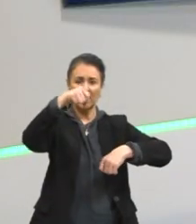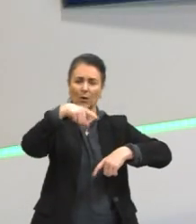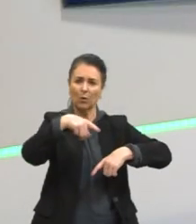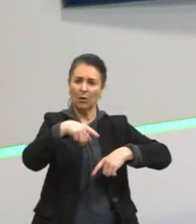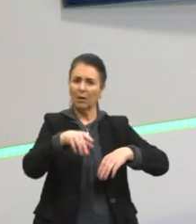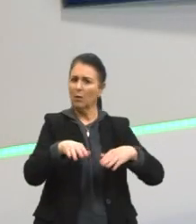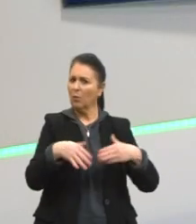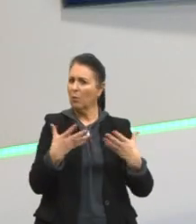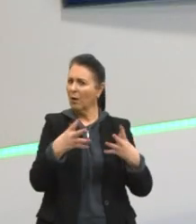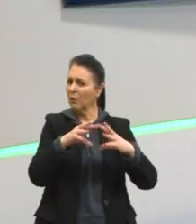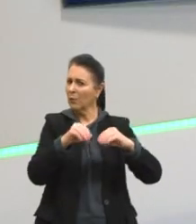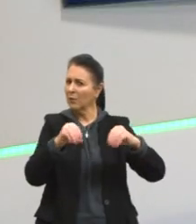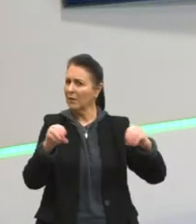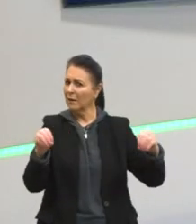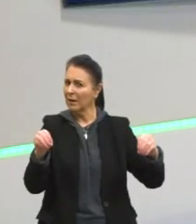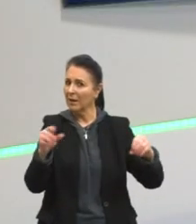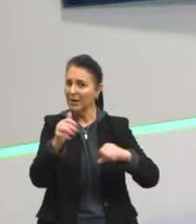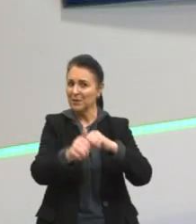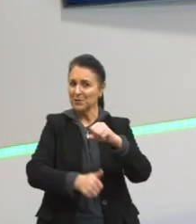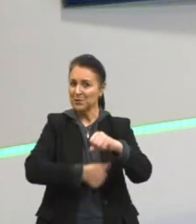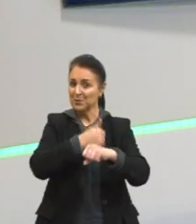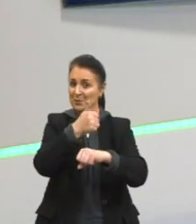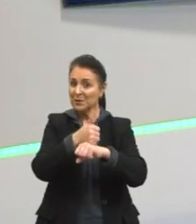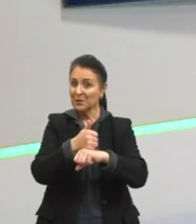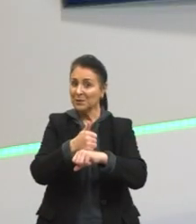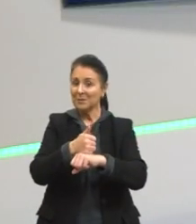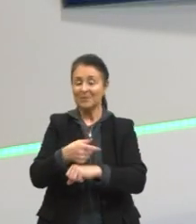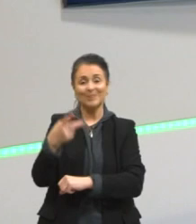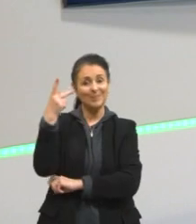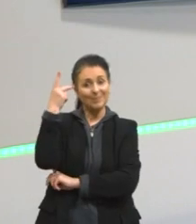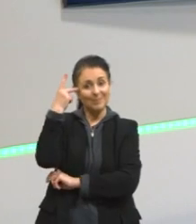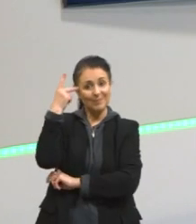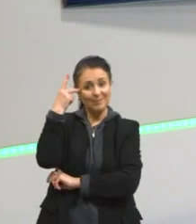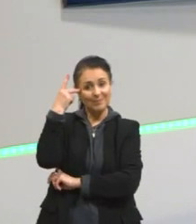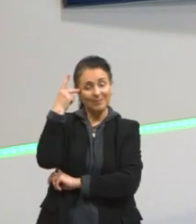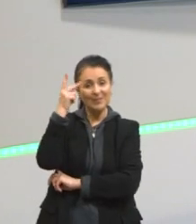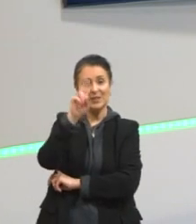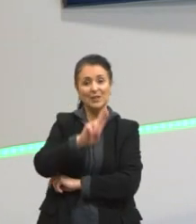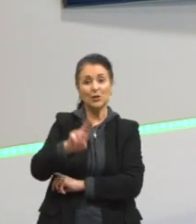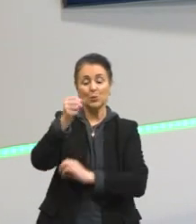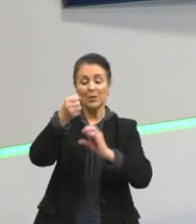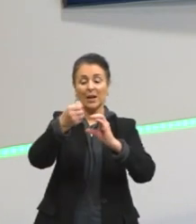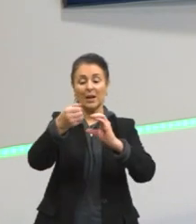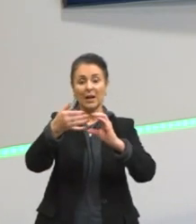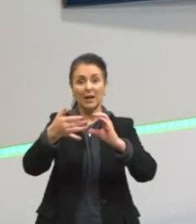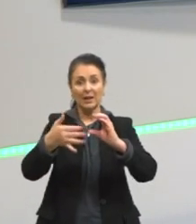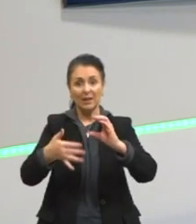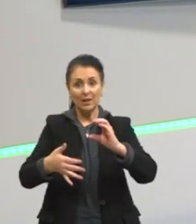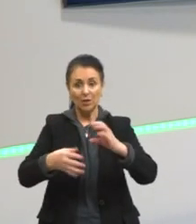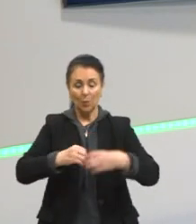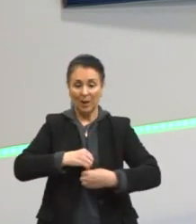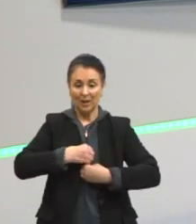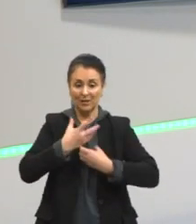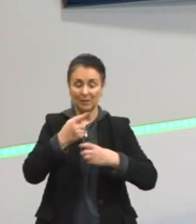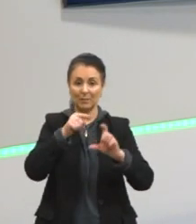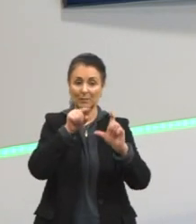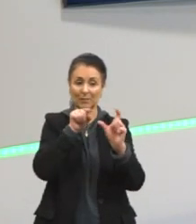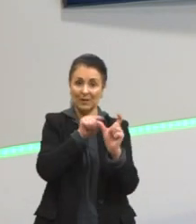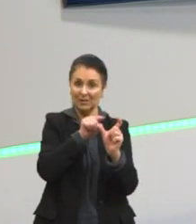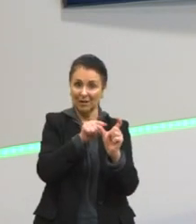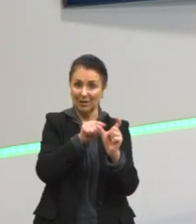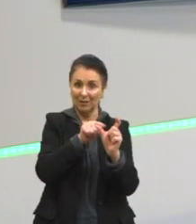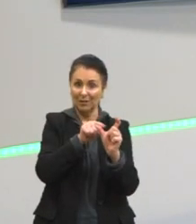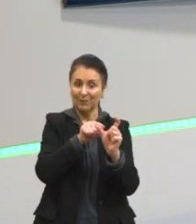expressão, substituiria a palavra São Paulo. Então, gente usa características, uma expressão maior que nos dá a